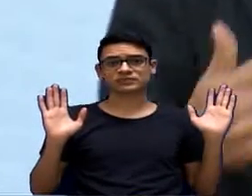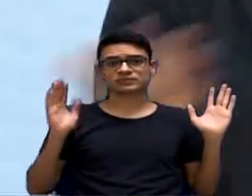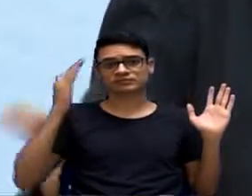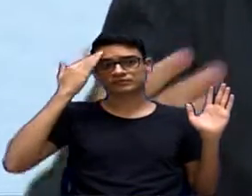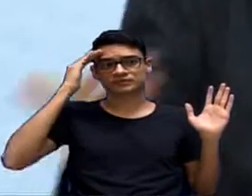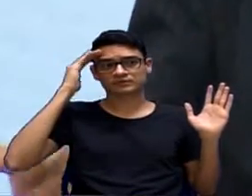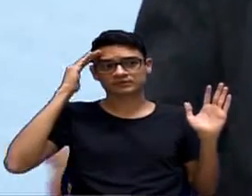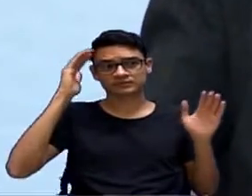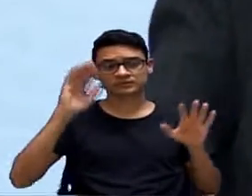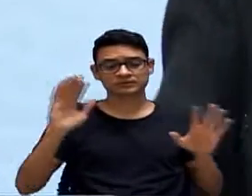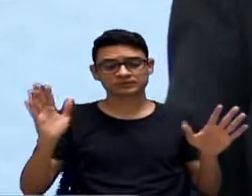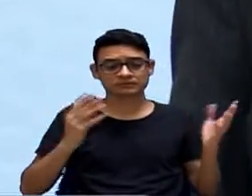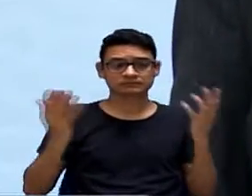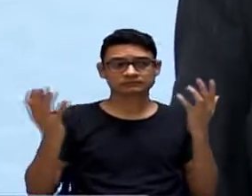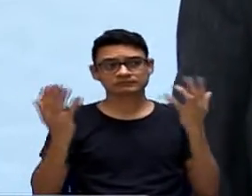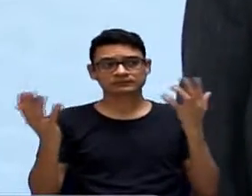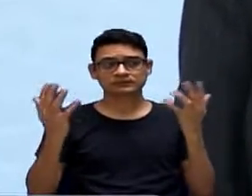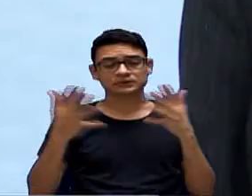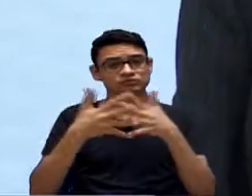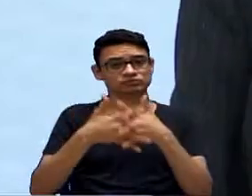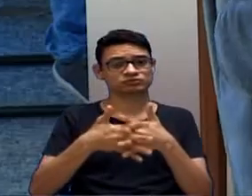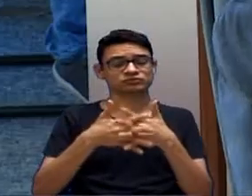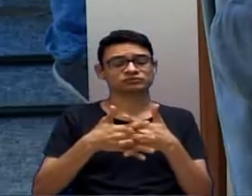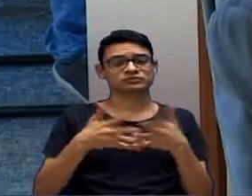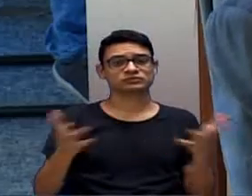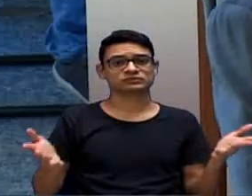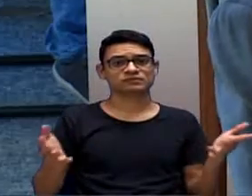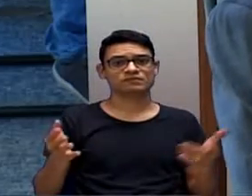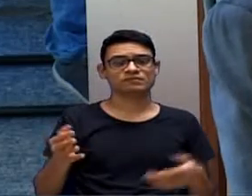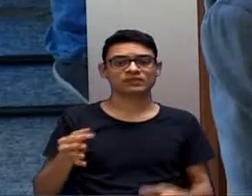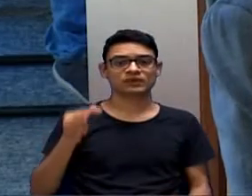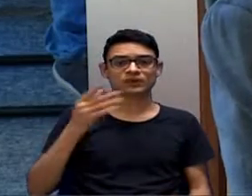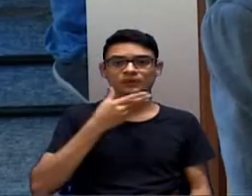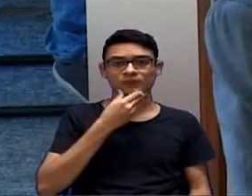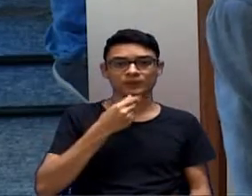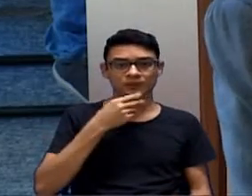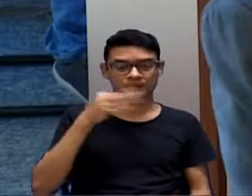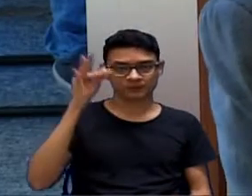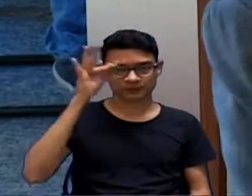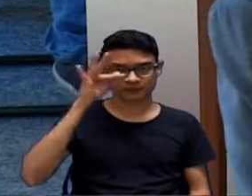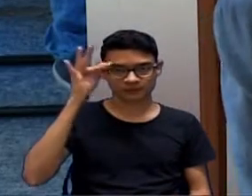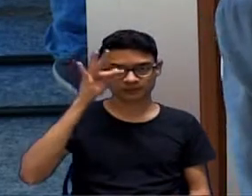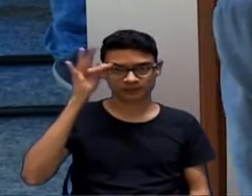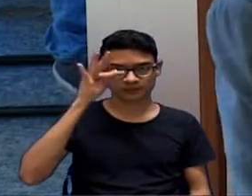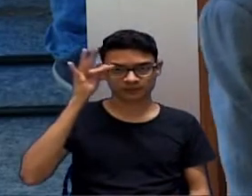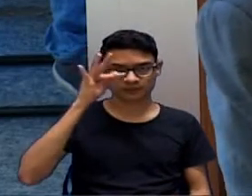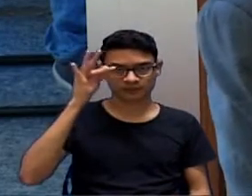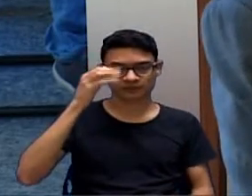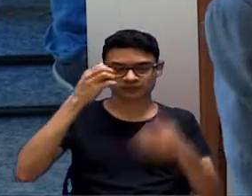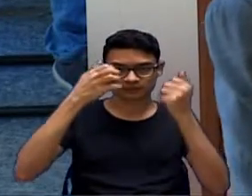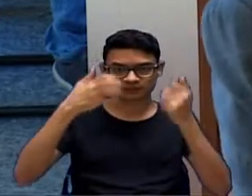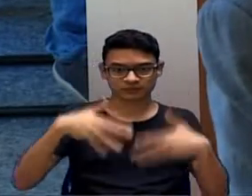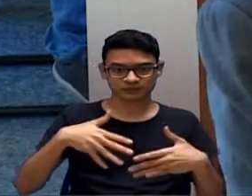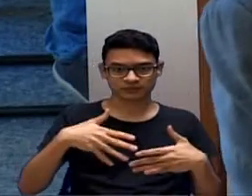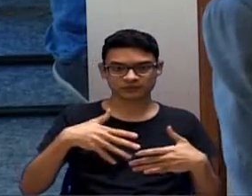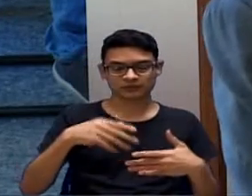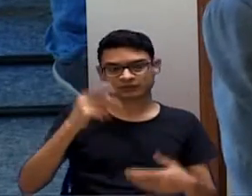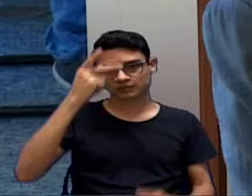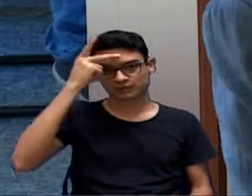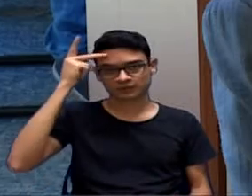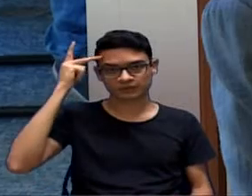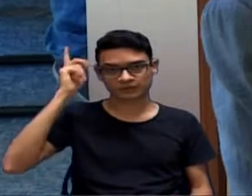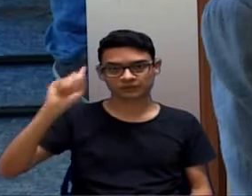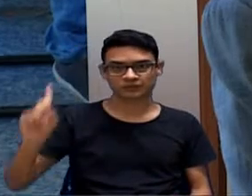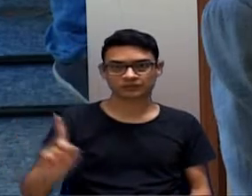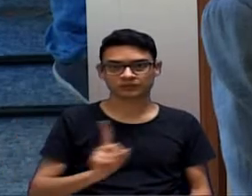um filósofo vereador aqui e passou aqui pela Câmara de Sorocaba,